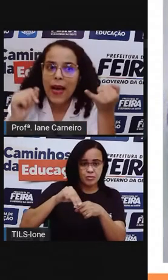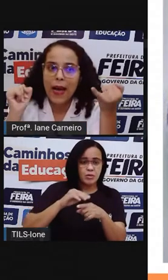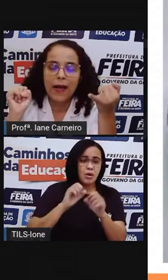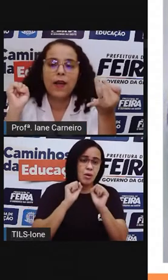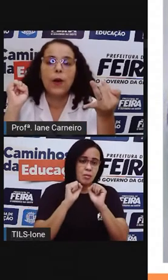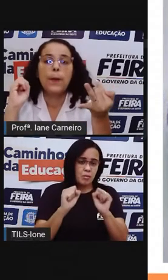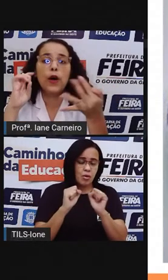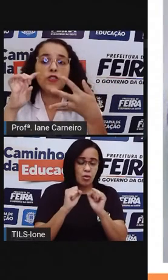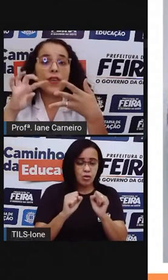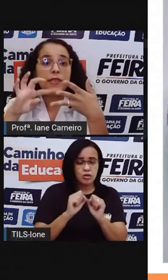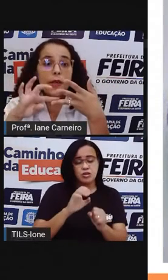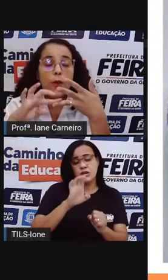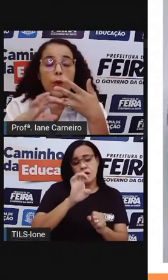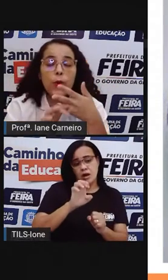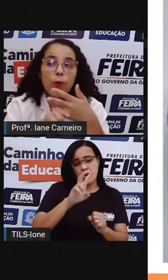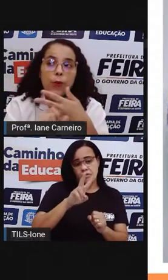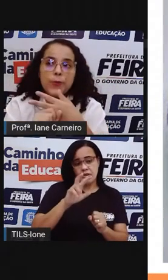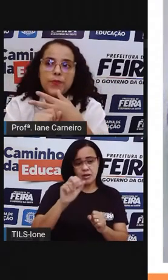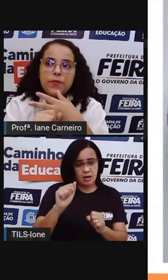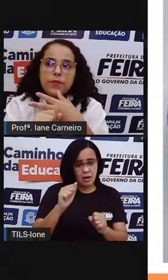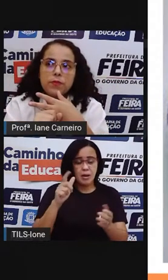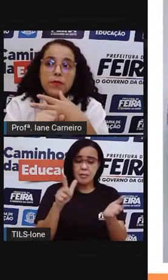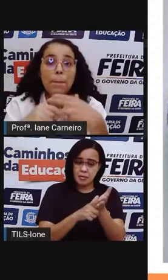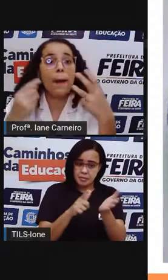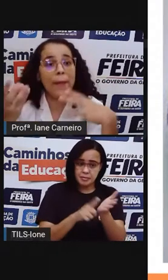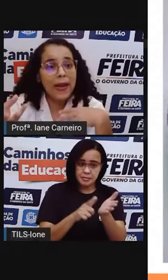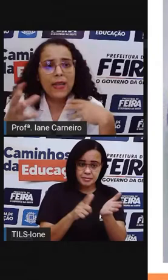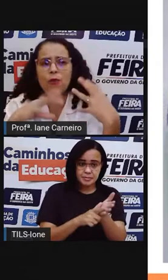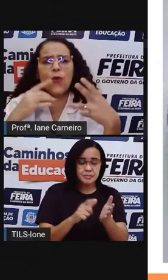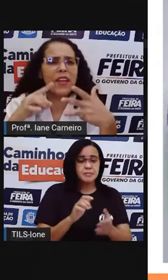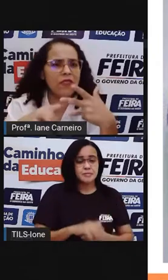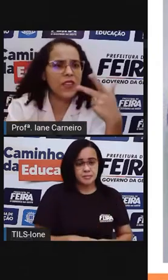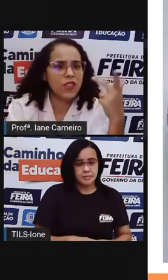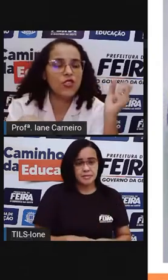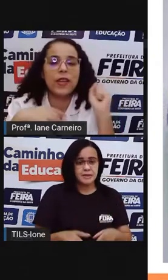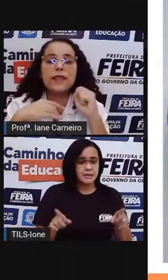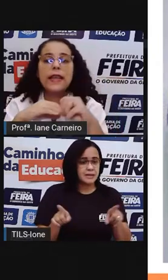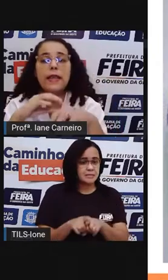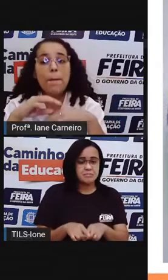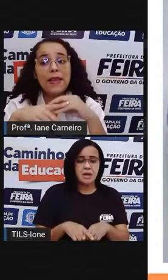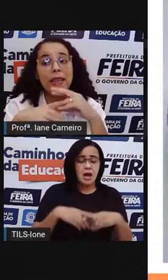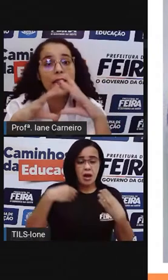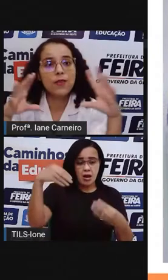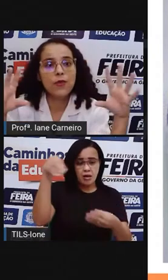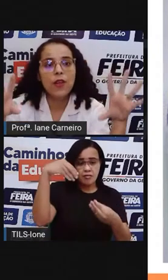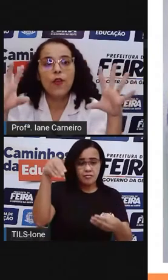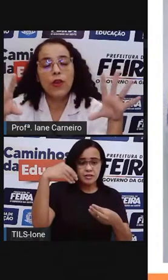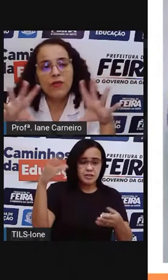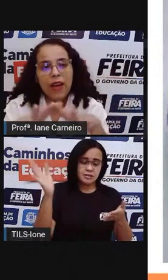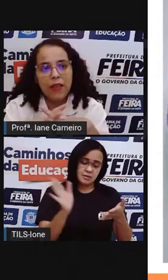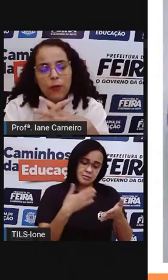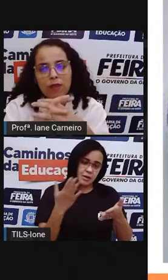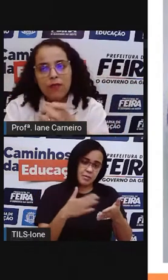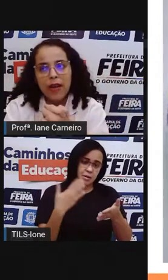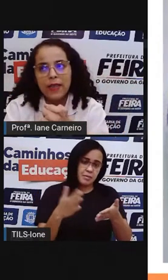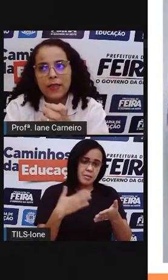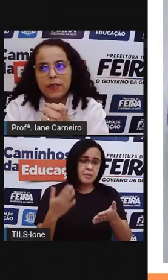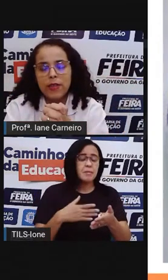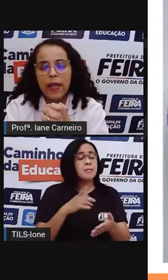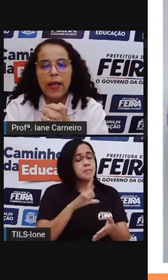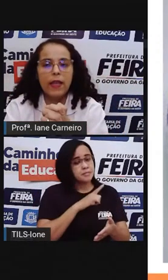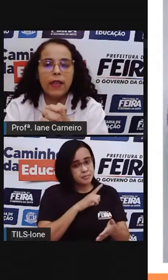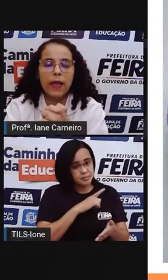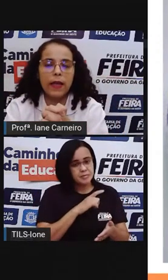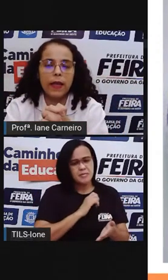EVA, pode fazer com papelão, com revista, né? Dependendo, o que vai, o que vai